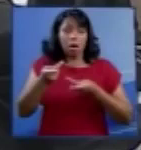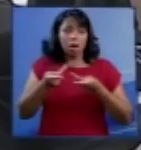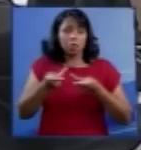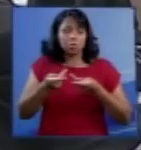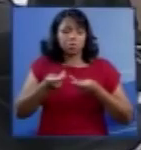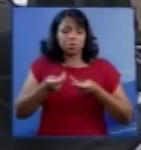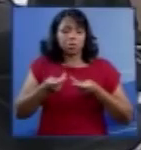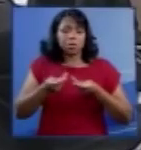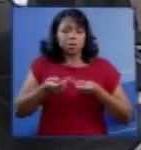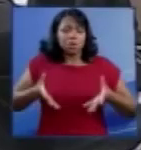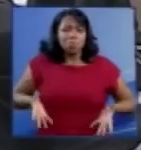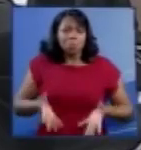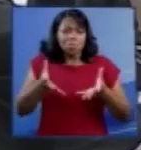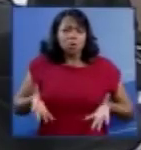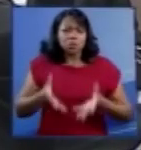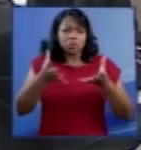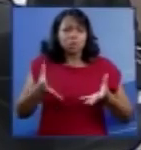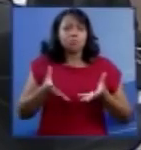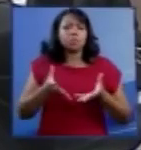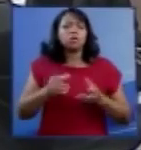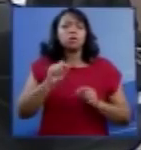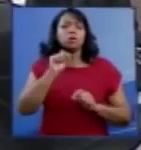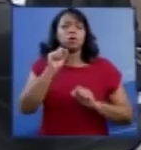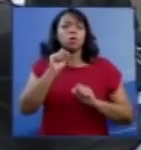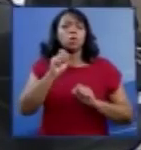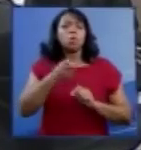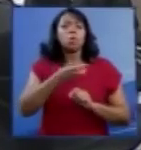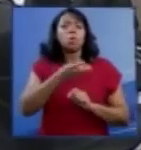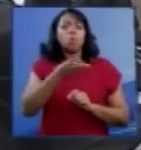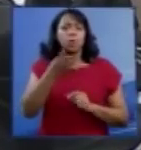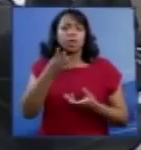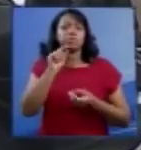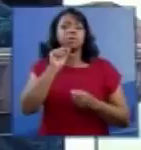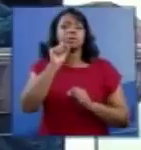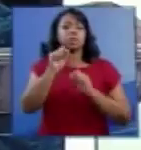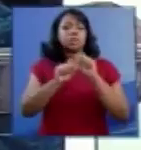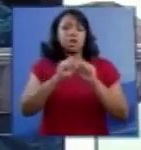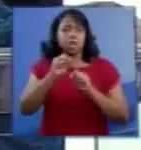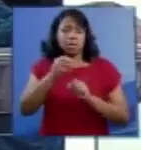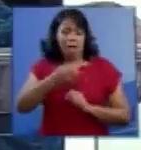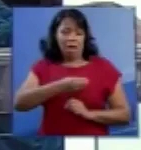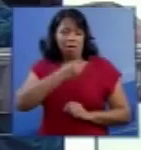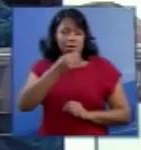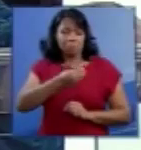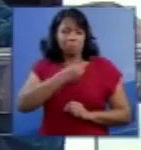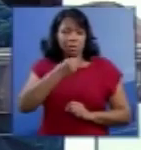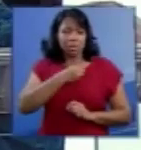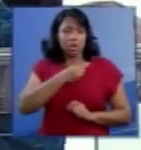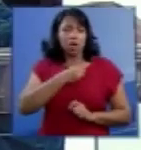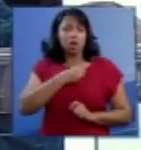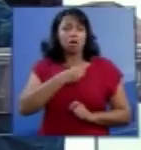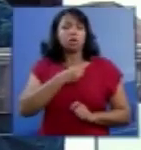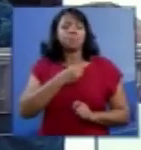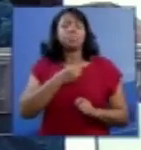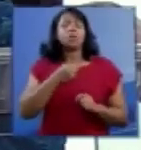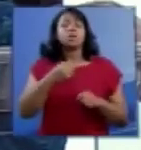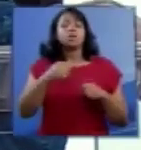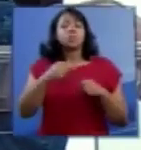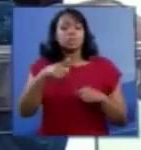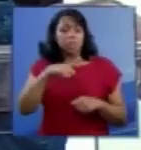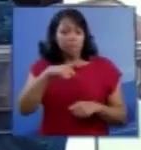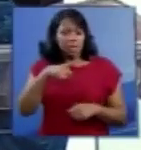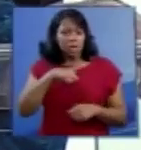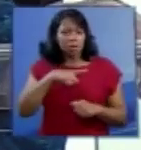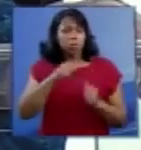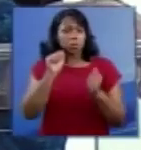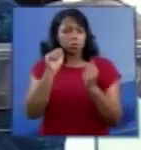motivos pelos quais nós encaixamos na vida outorgada, nós temos as ligações